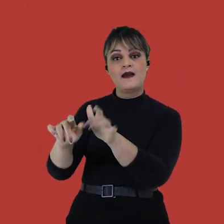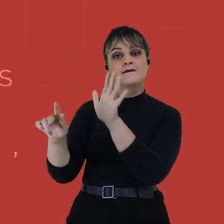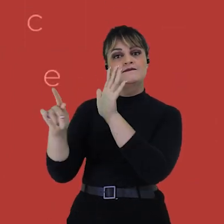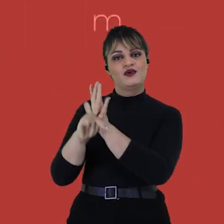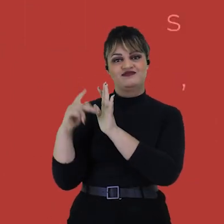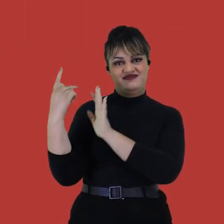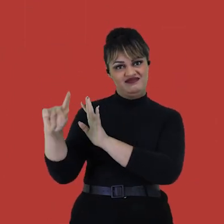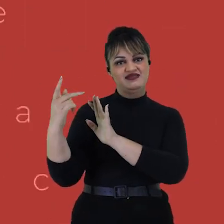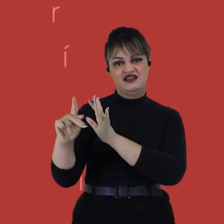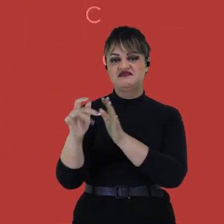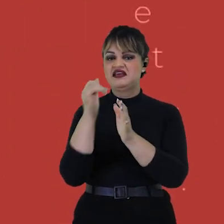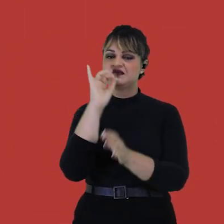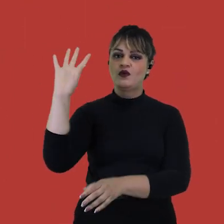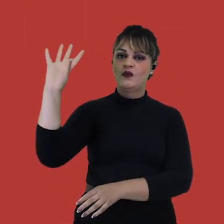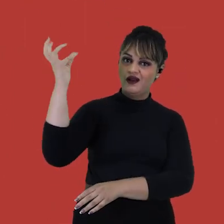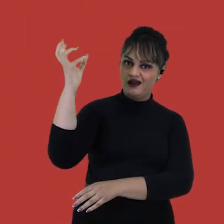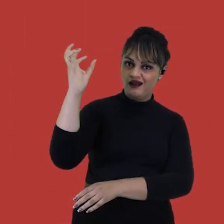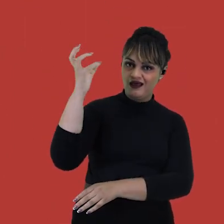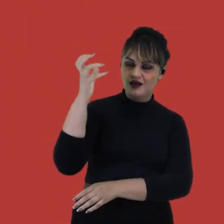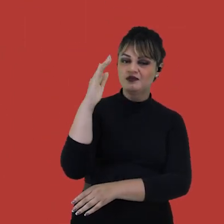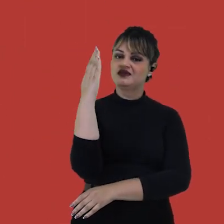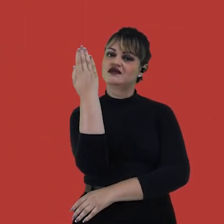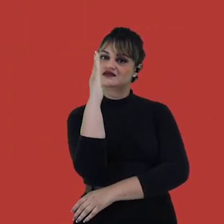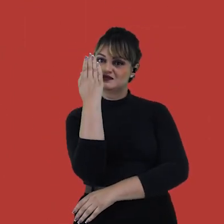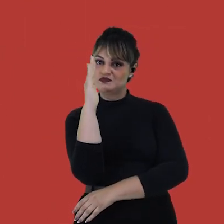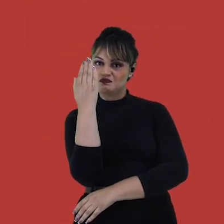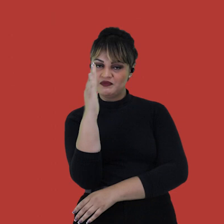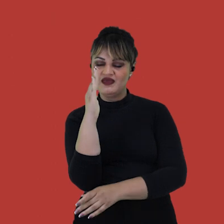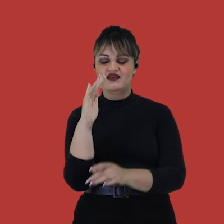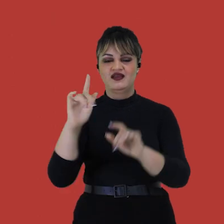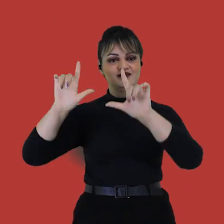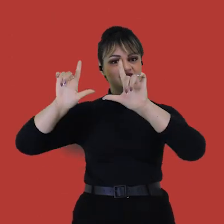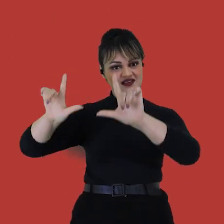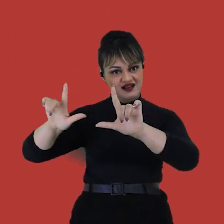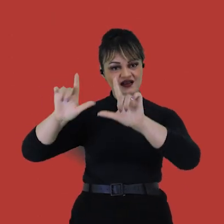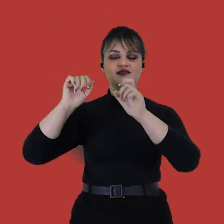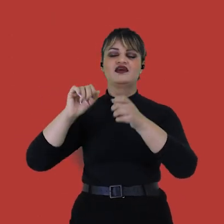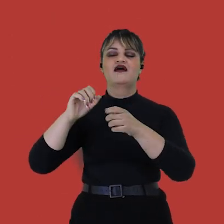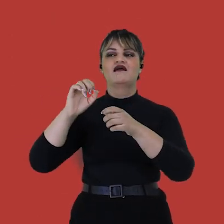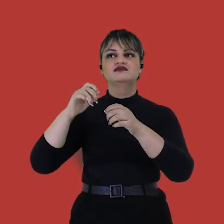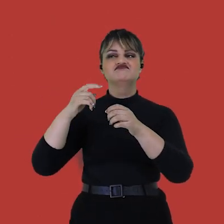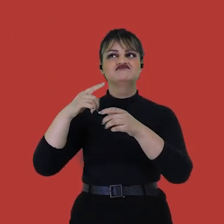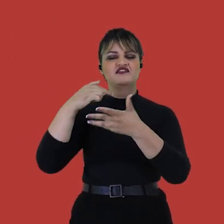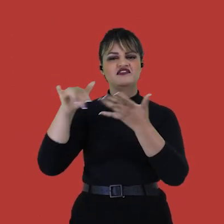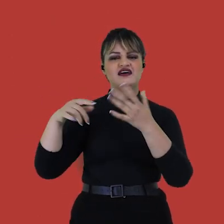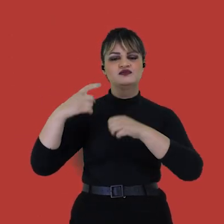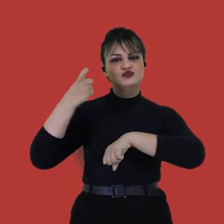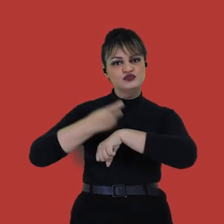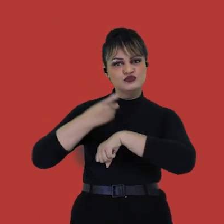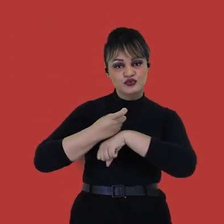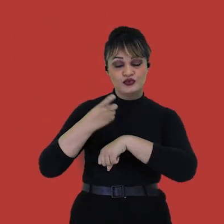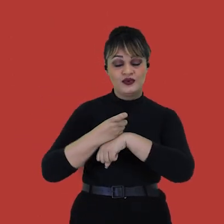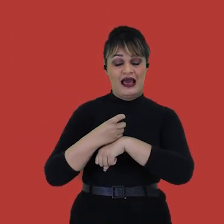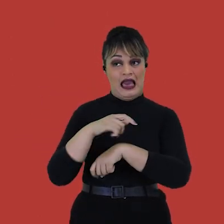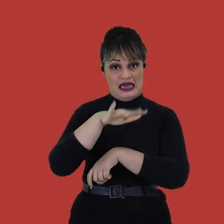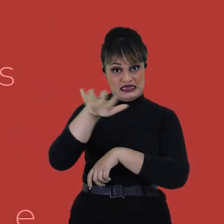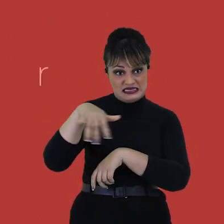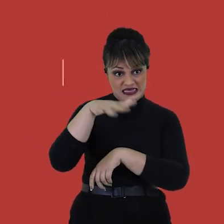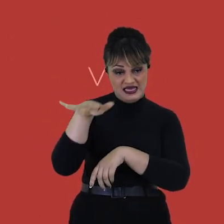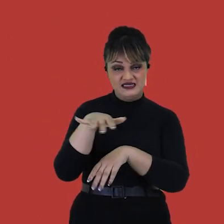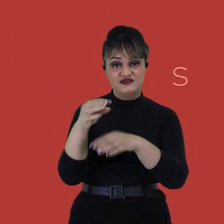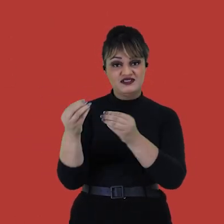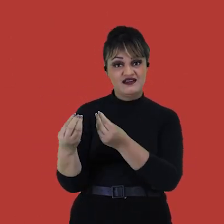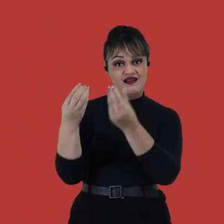locais específicos, como as lâmpadas, os espelhos, as cerâmicas, os objetos de acrílico. Nesses